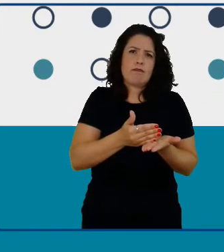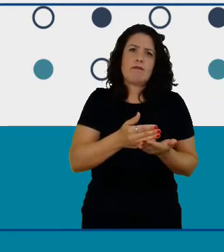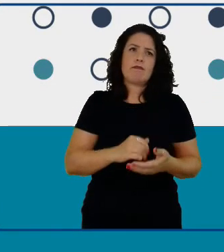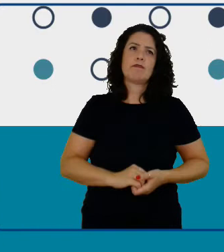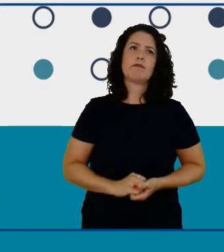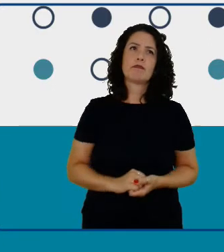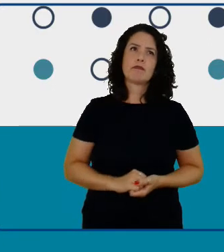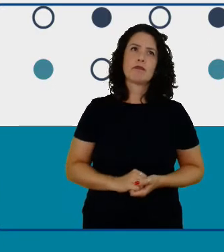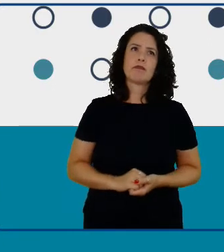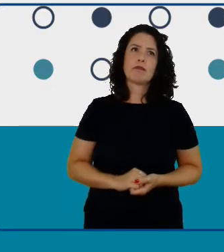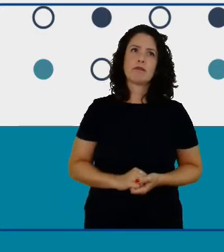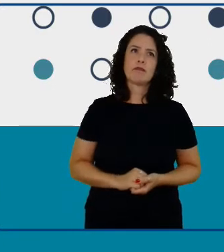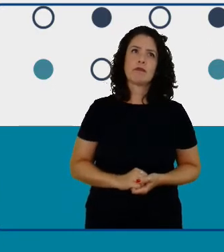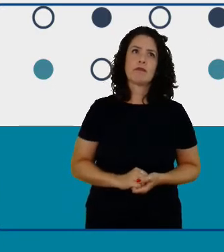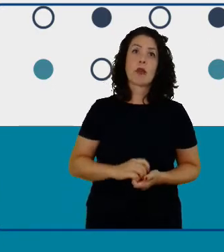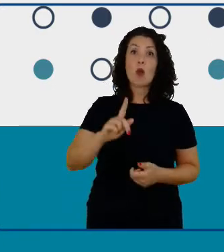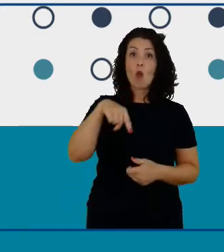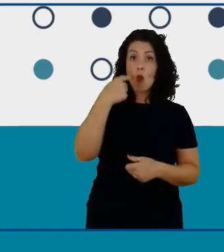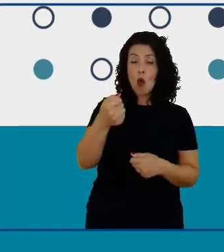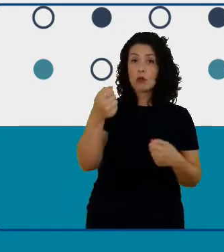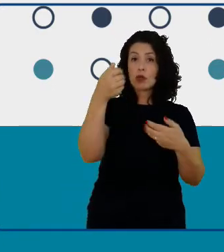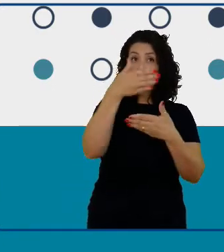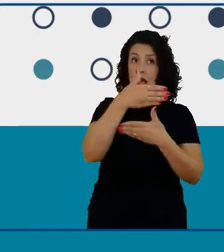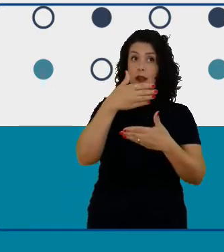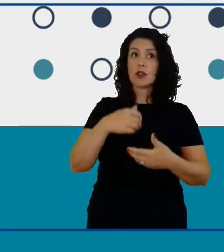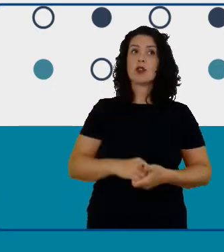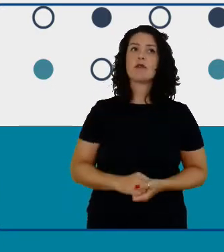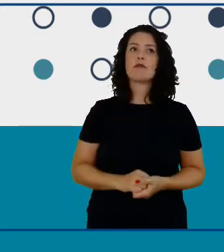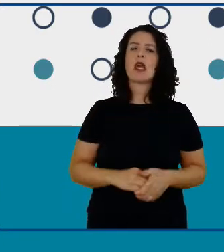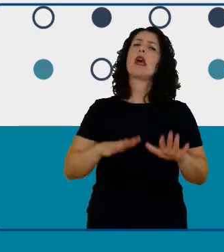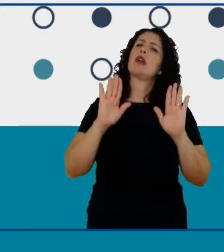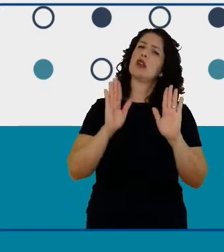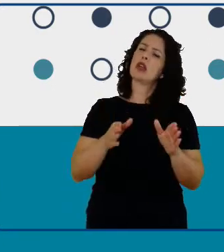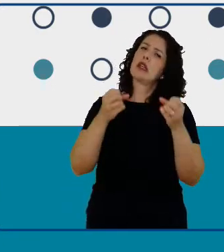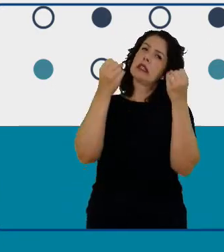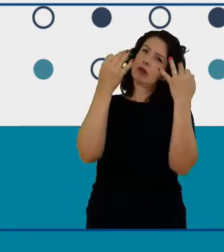esqueci de dizer já falei um pouquinho sobre o próximo slide